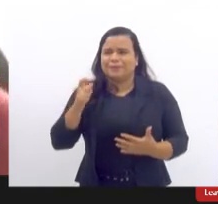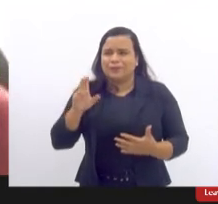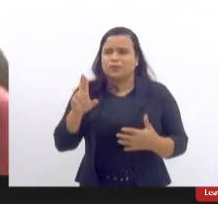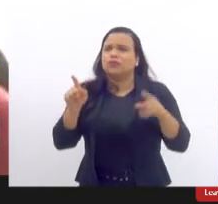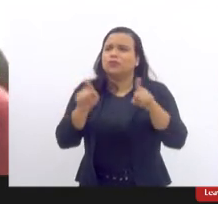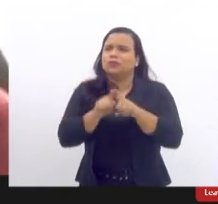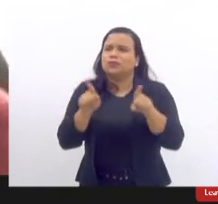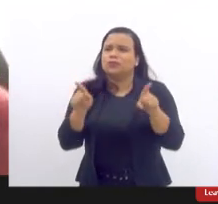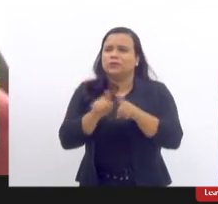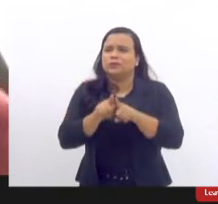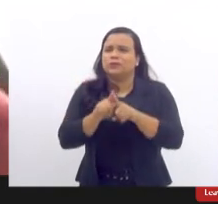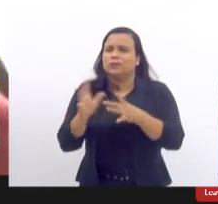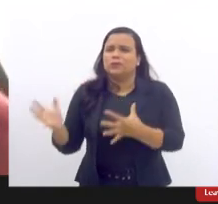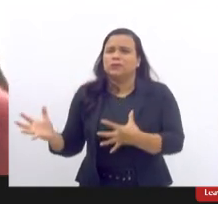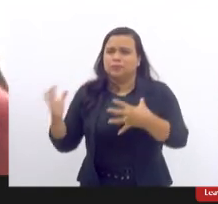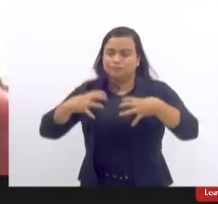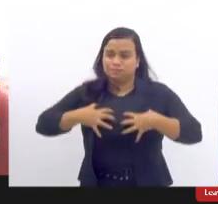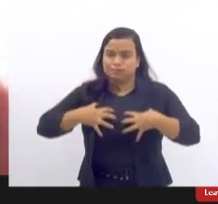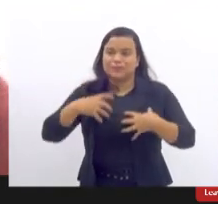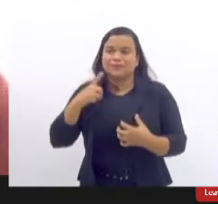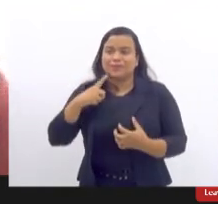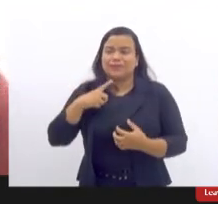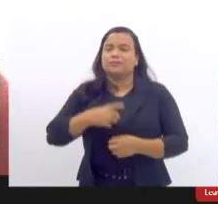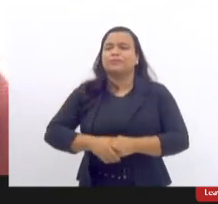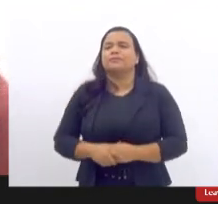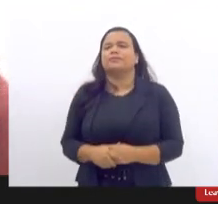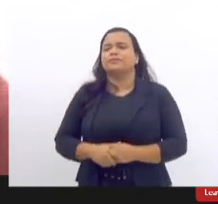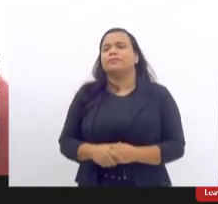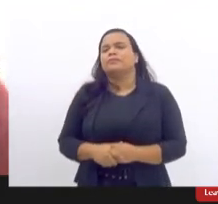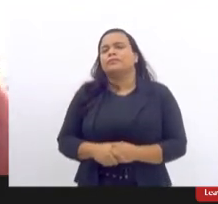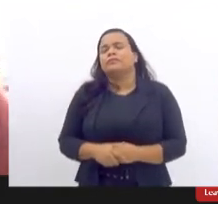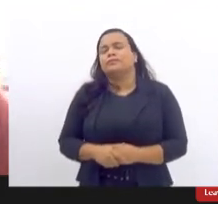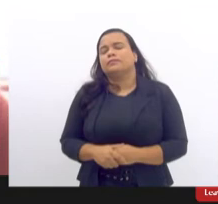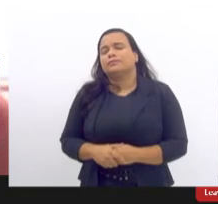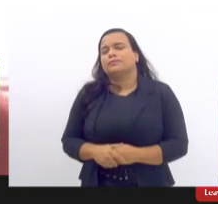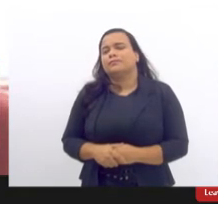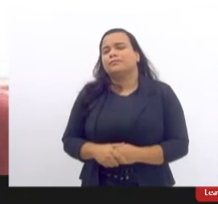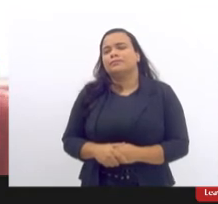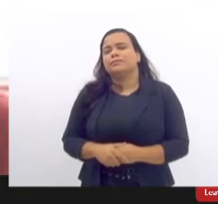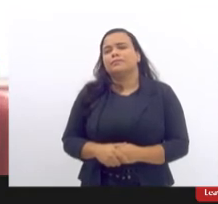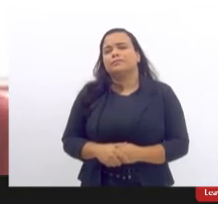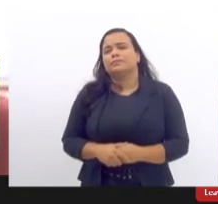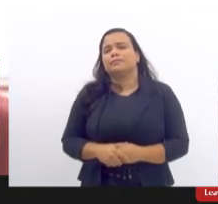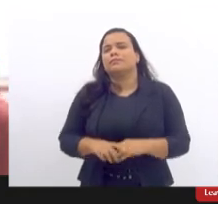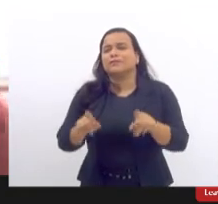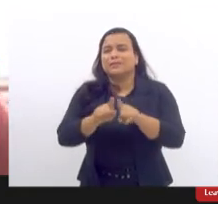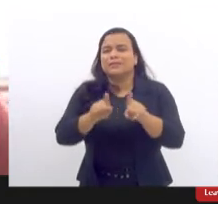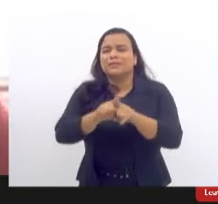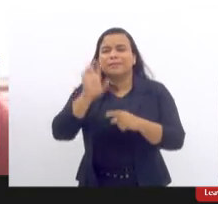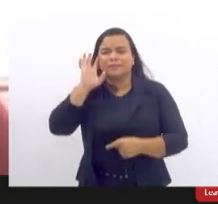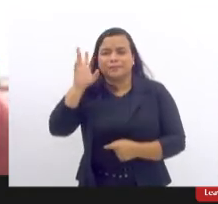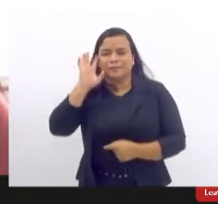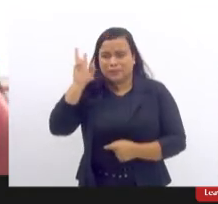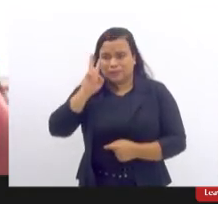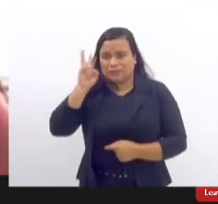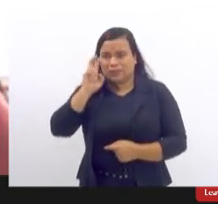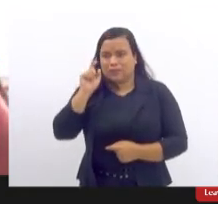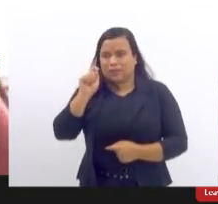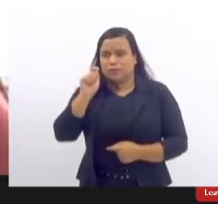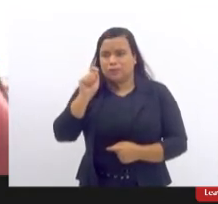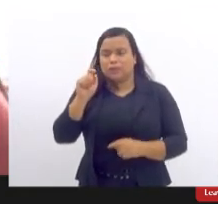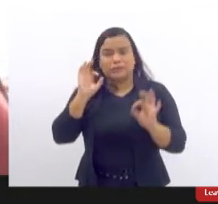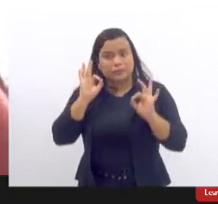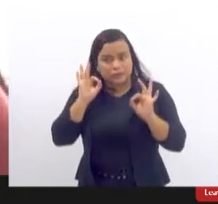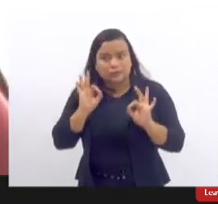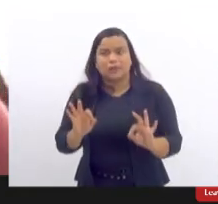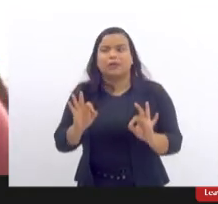dos implantes mamários e aí eu destaco também já foi muito afirmado